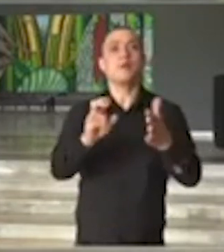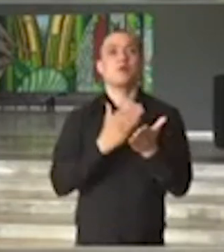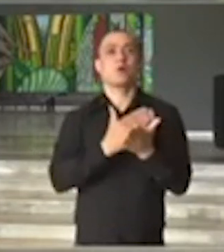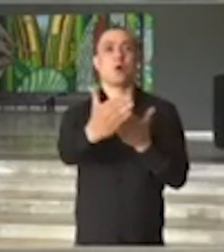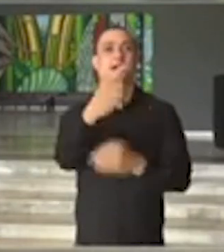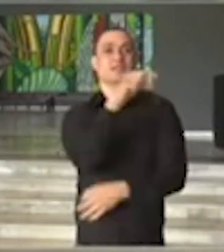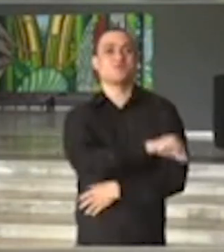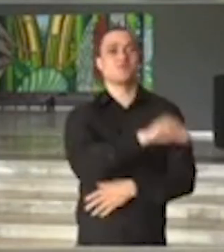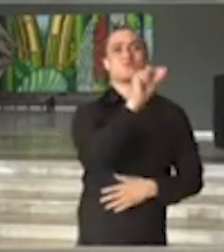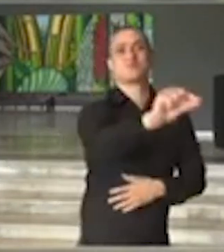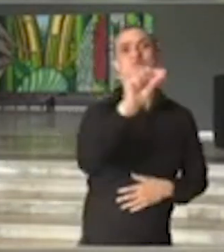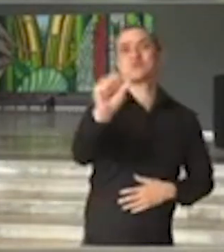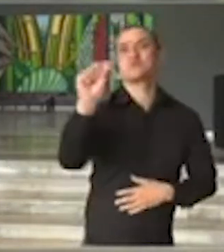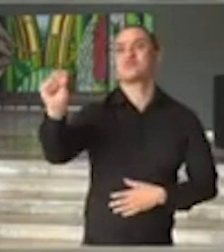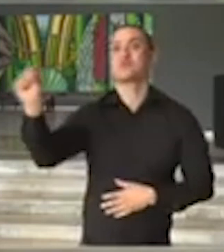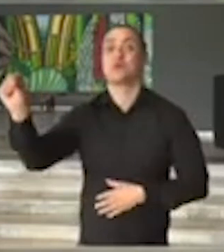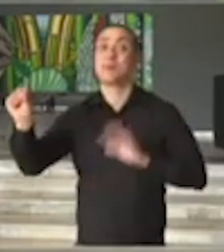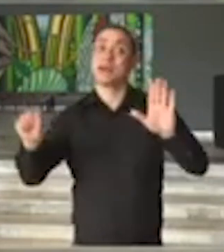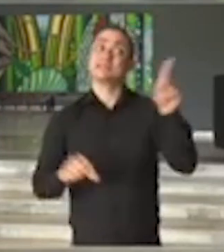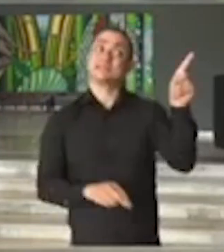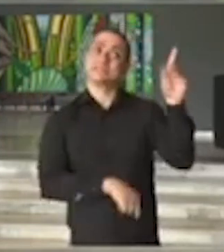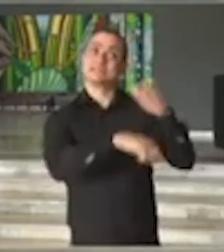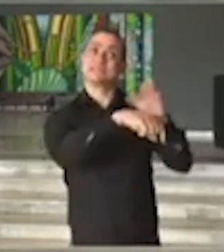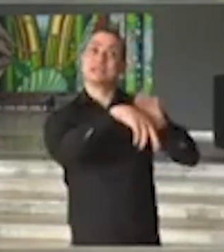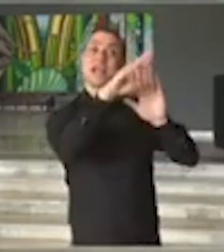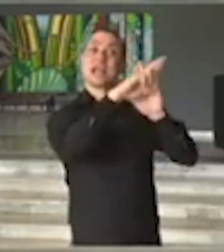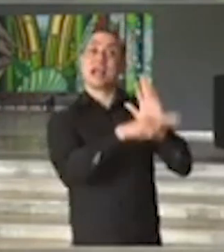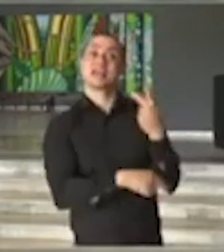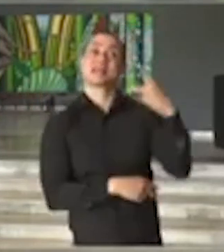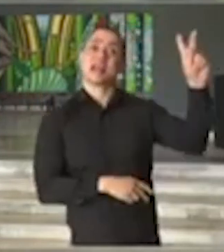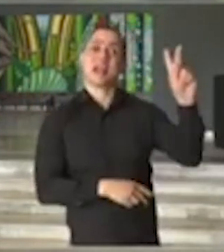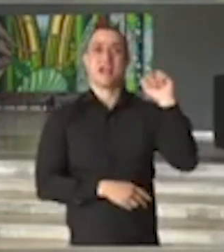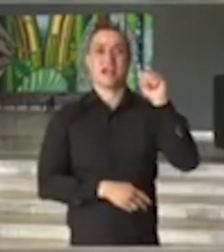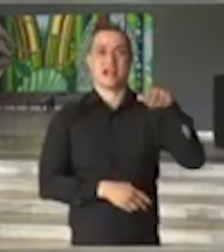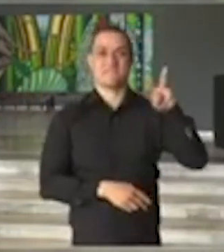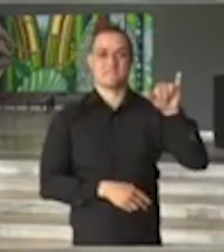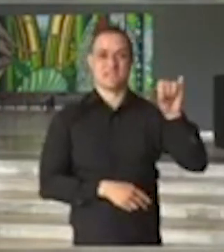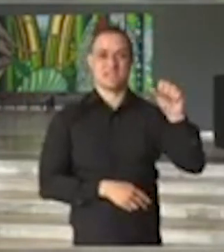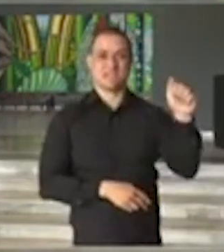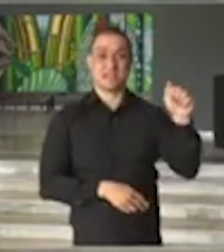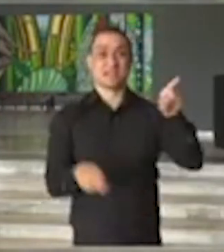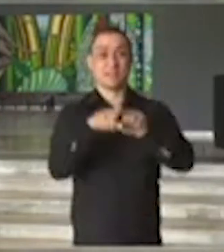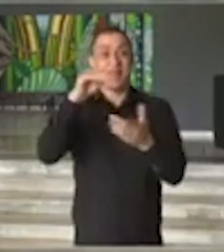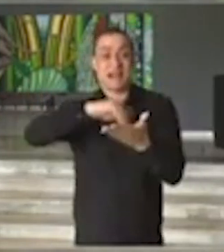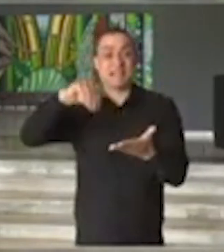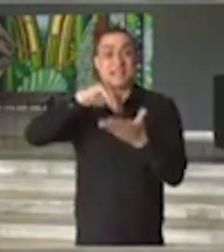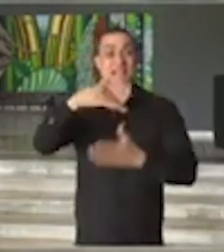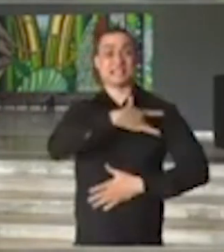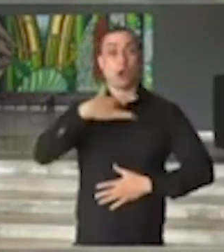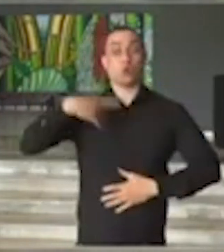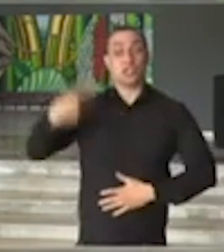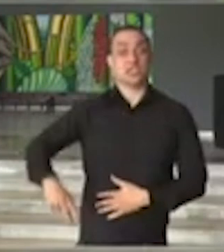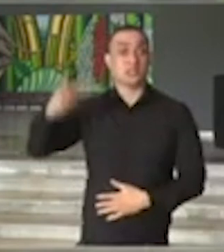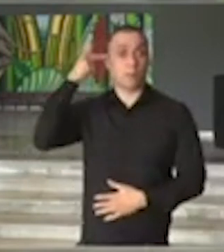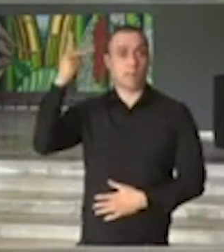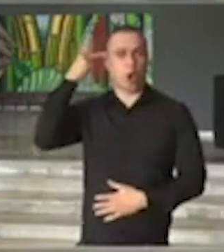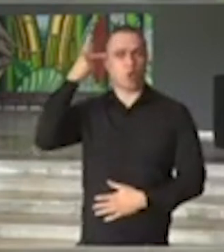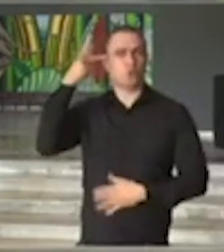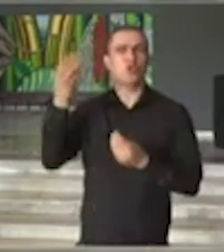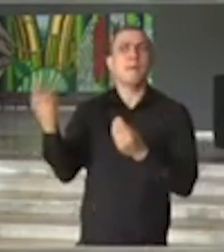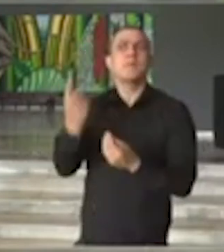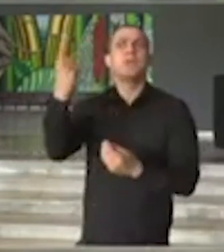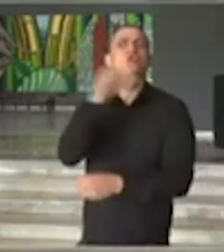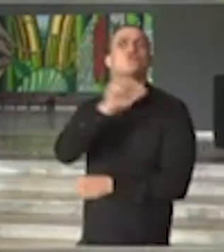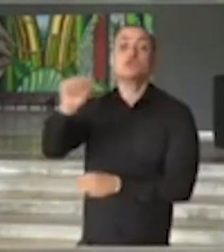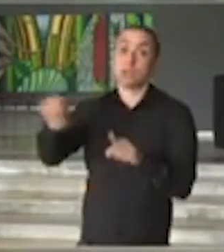imunização de acordo com critérios de vacinação adotados pela Secretaria da Saúde do Estado de São Paulo e dentro